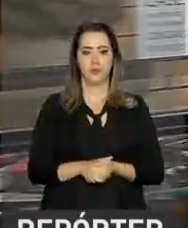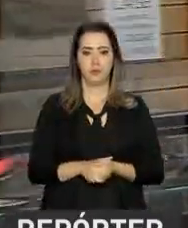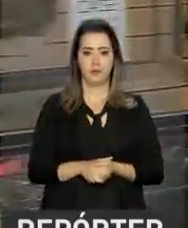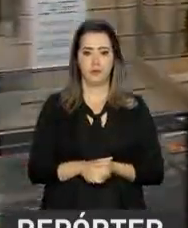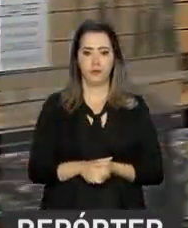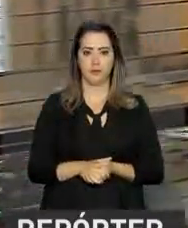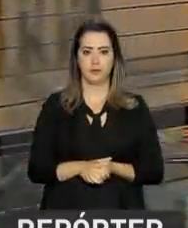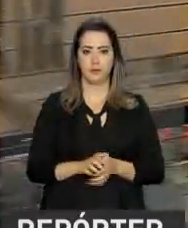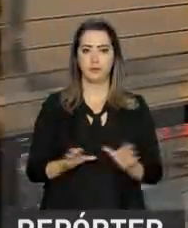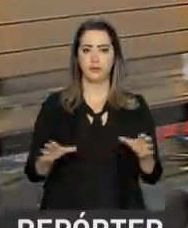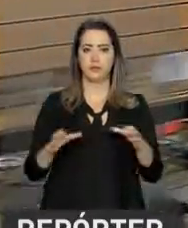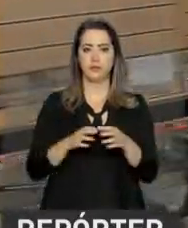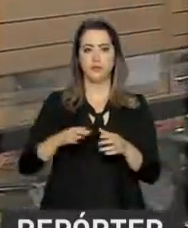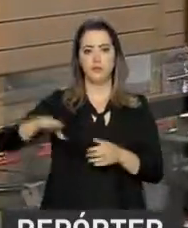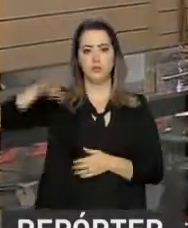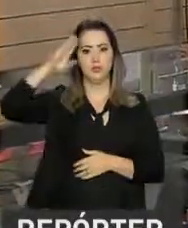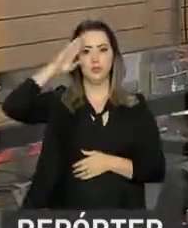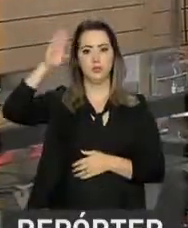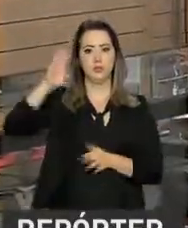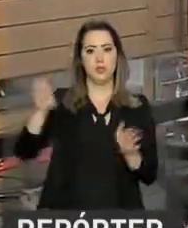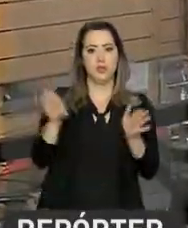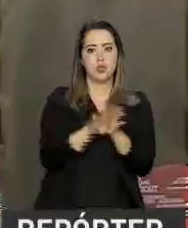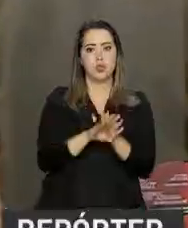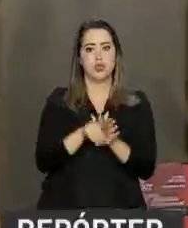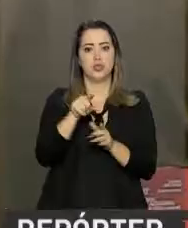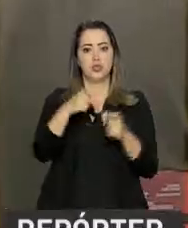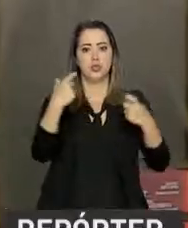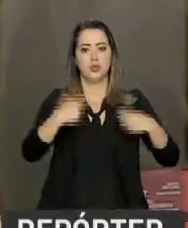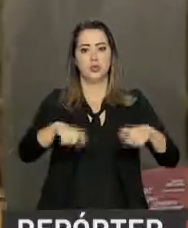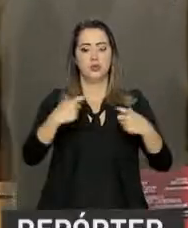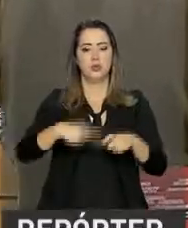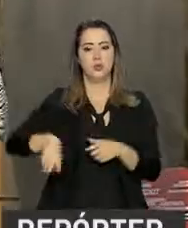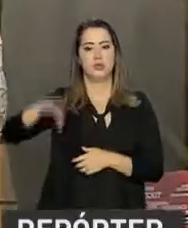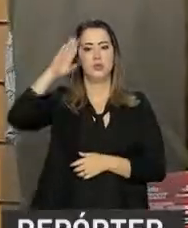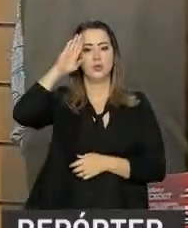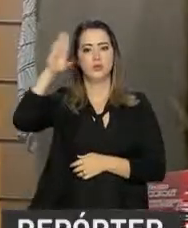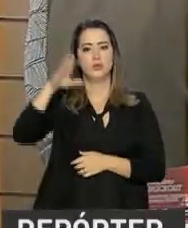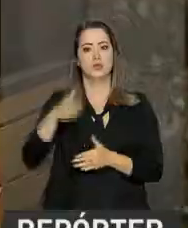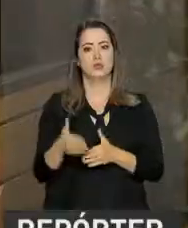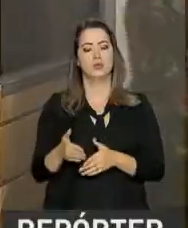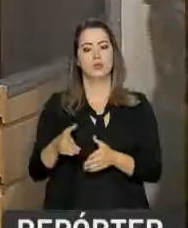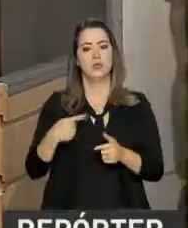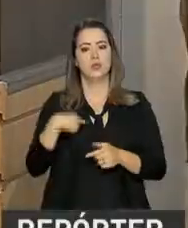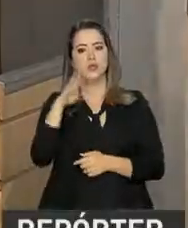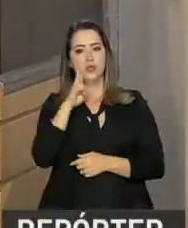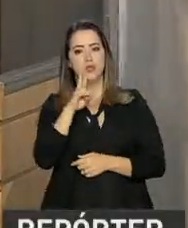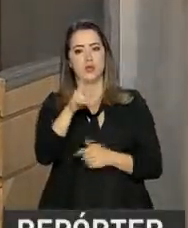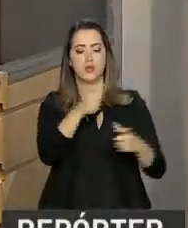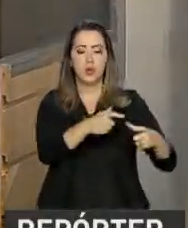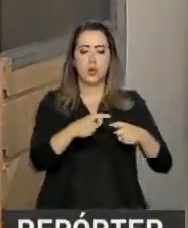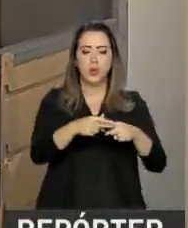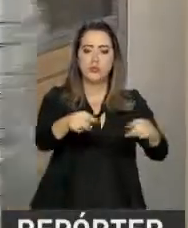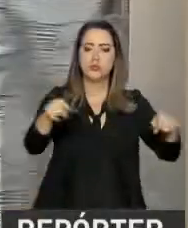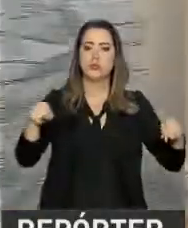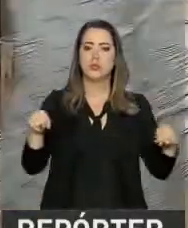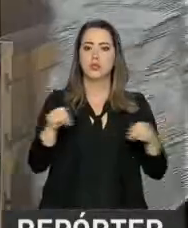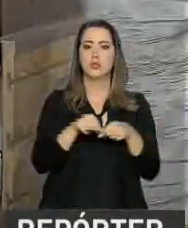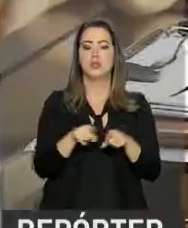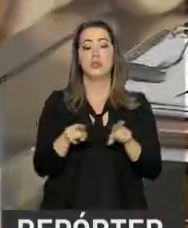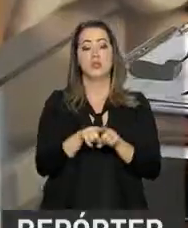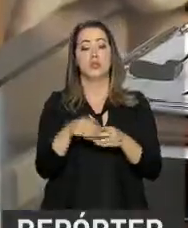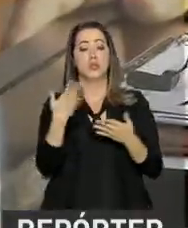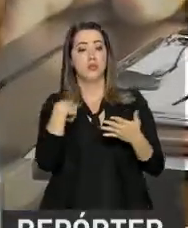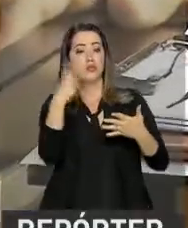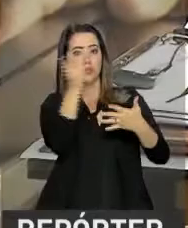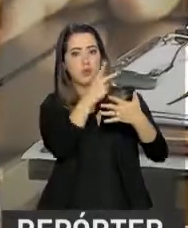Uma equipe do Exército chega sem avisar a uma loja de armas e munições, confere o estoque do lojista e também um